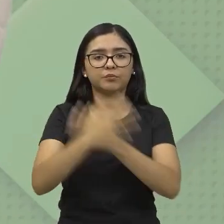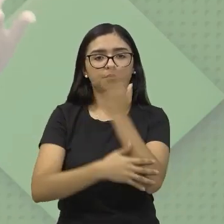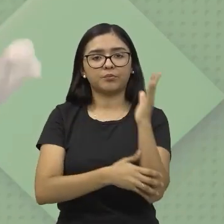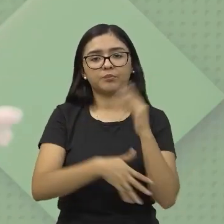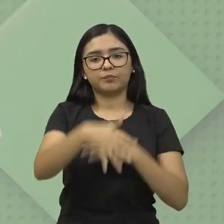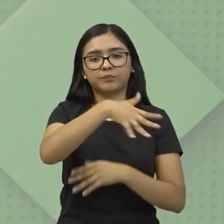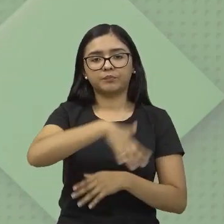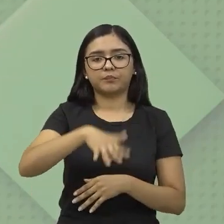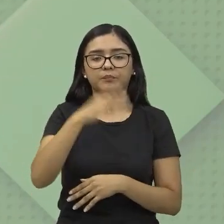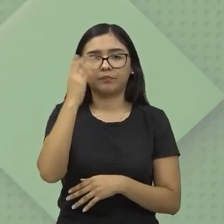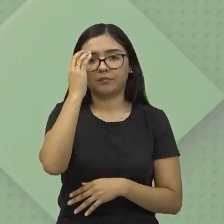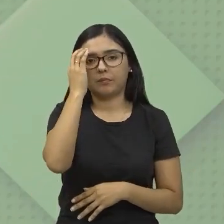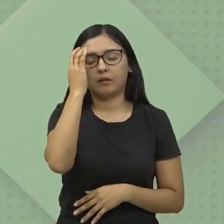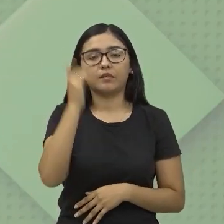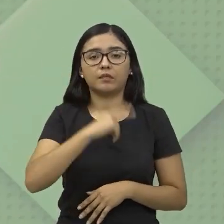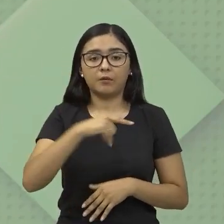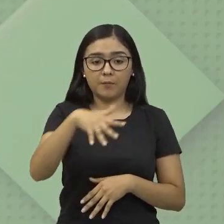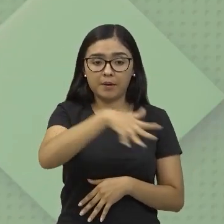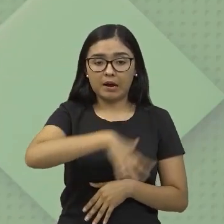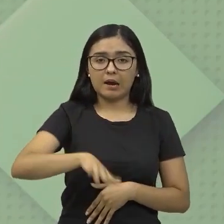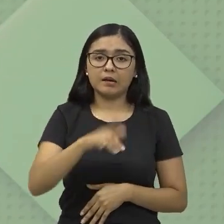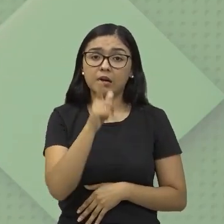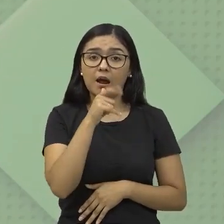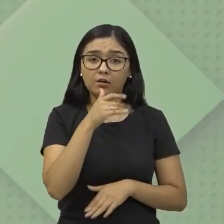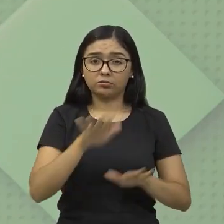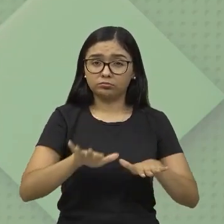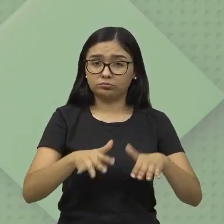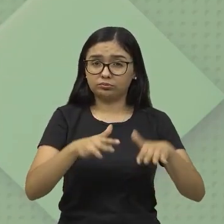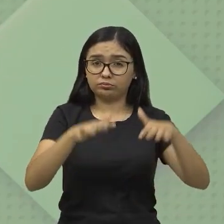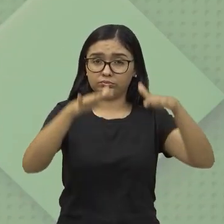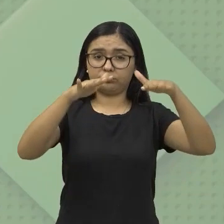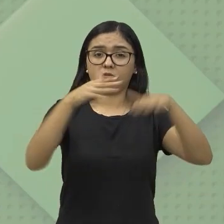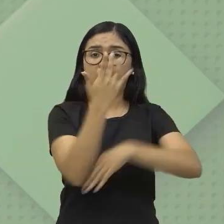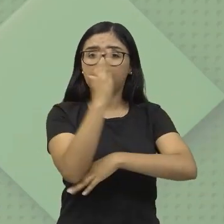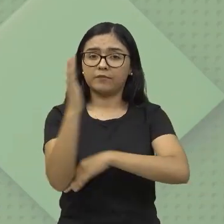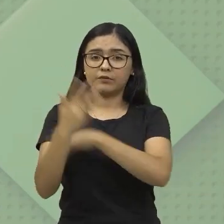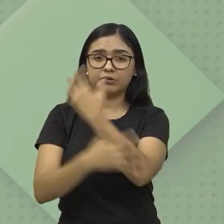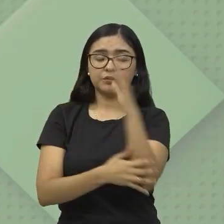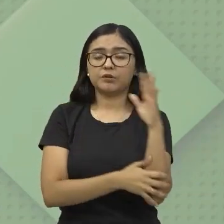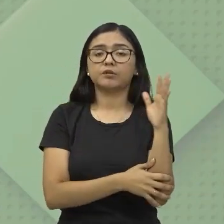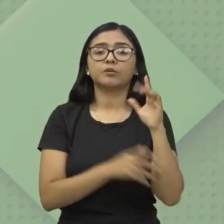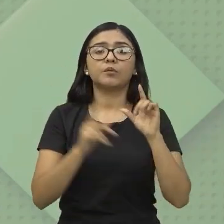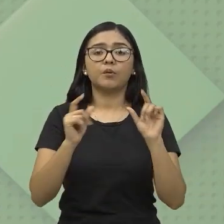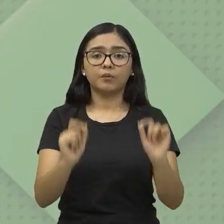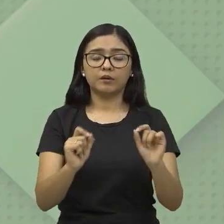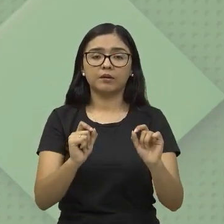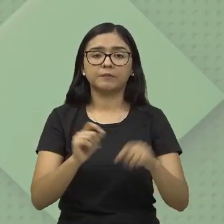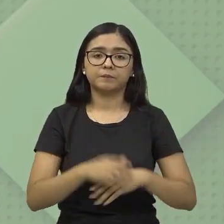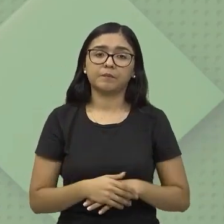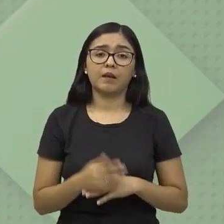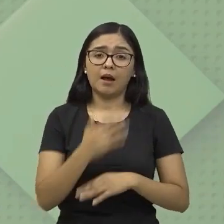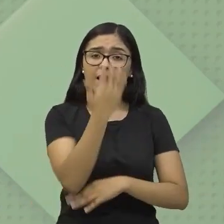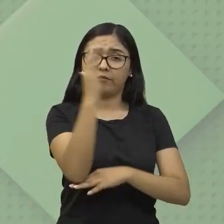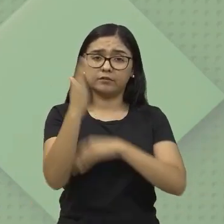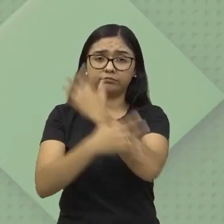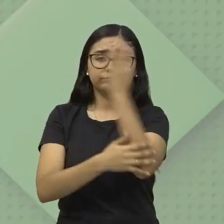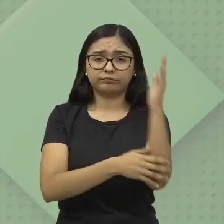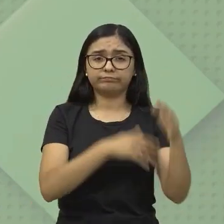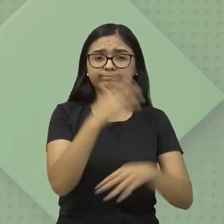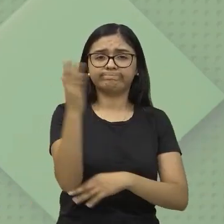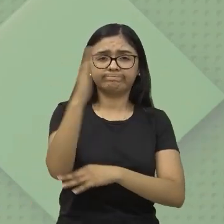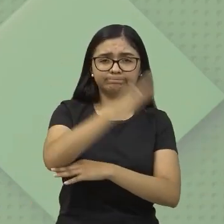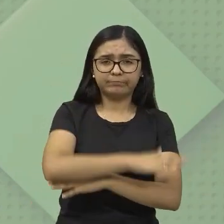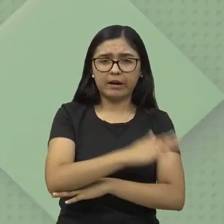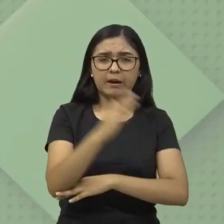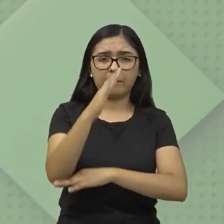ela inundou uma grande área, né, uma área muito extensa ali de vegetação, o que causou a morte de vegetação e geração